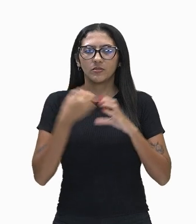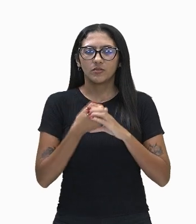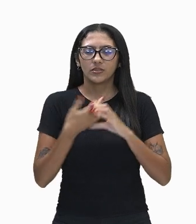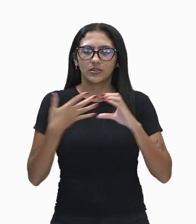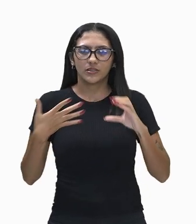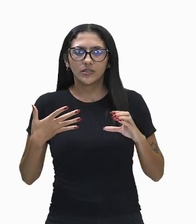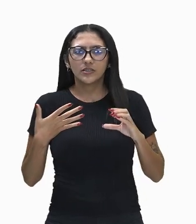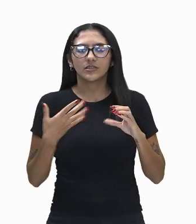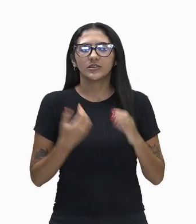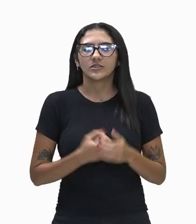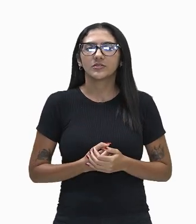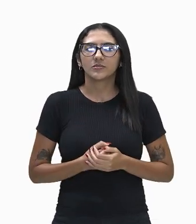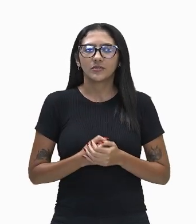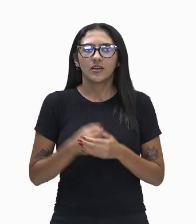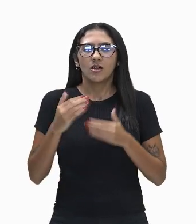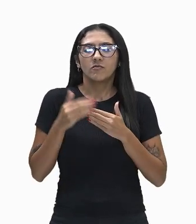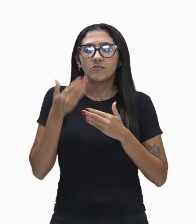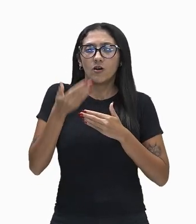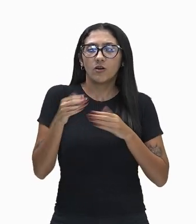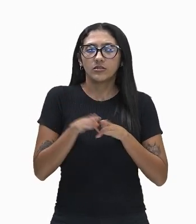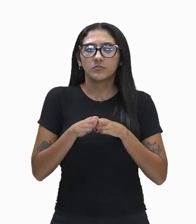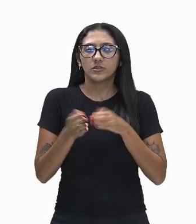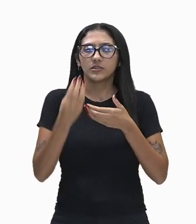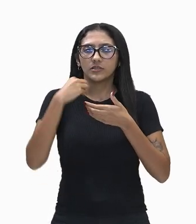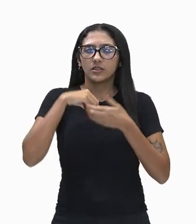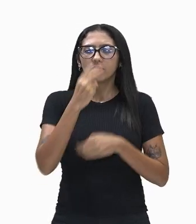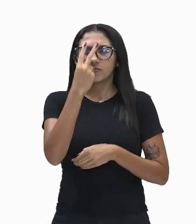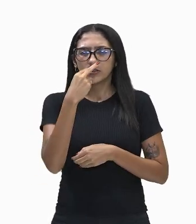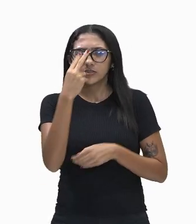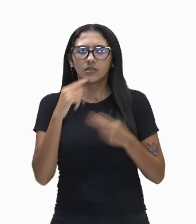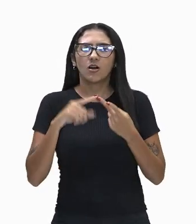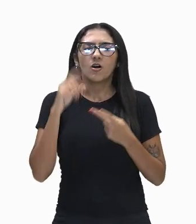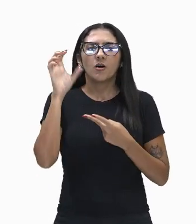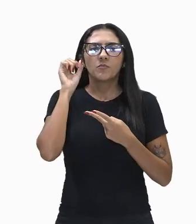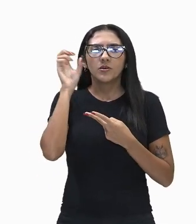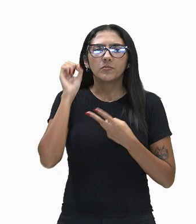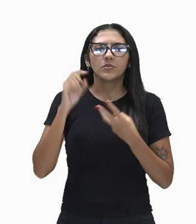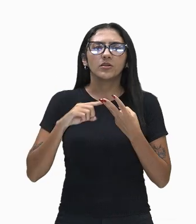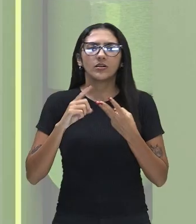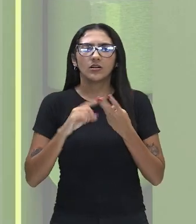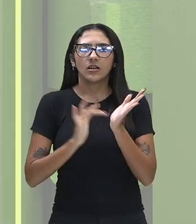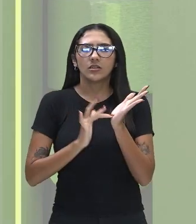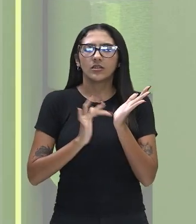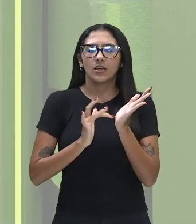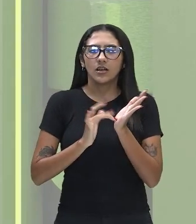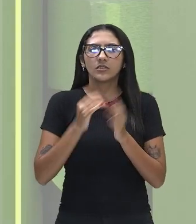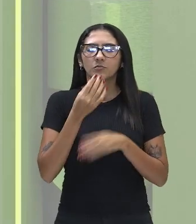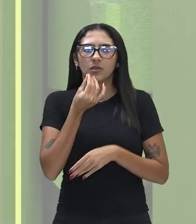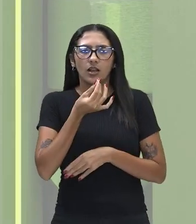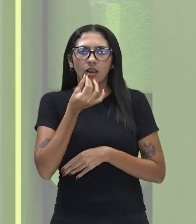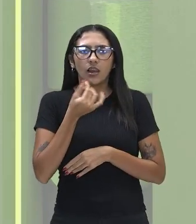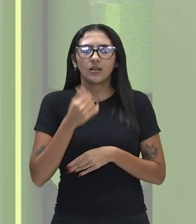-vindos.